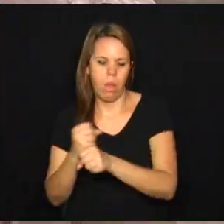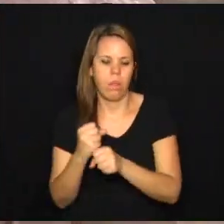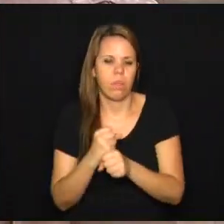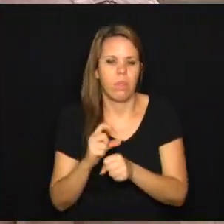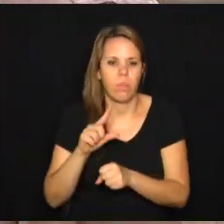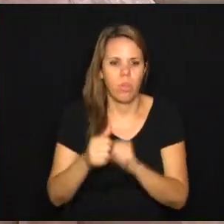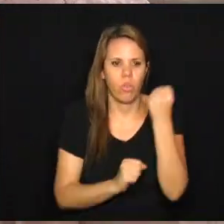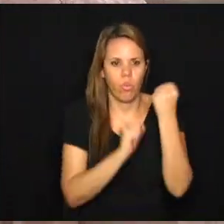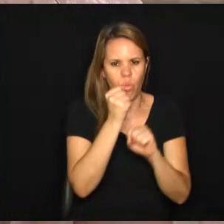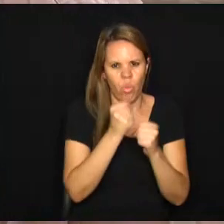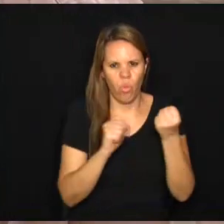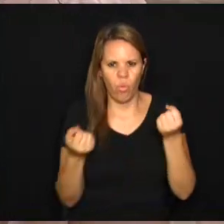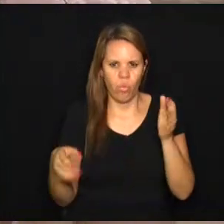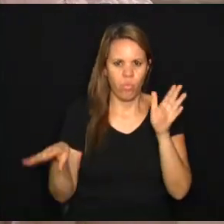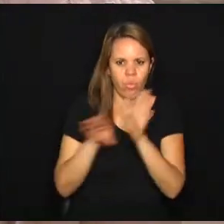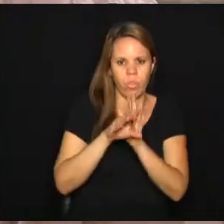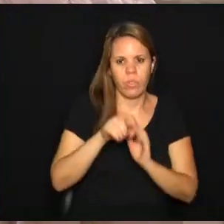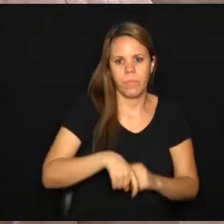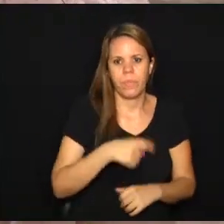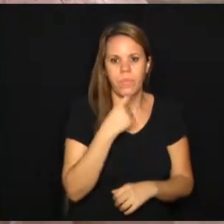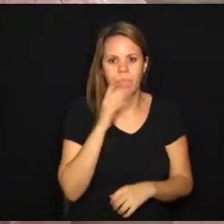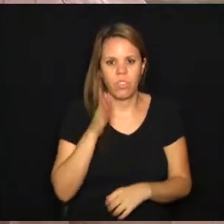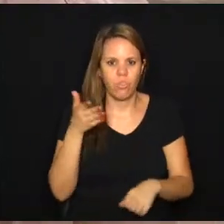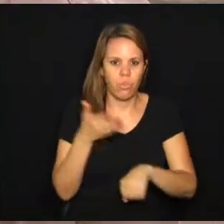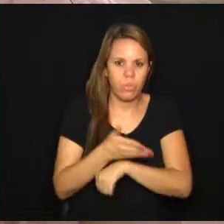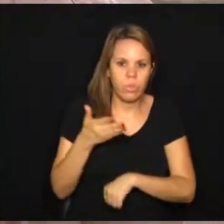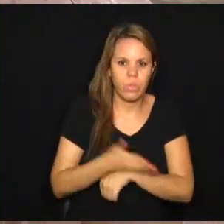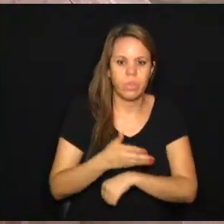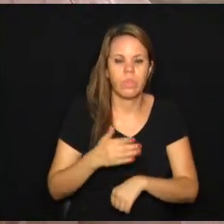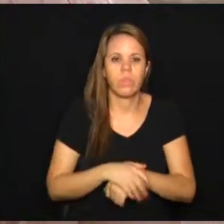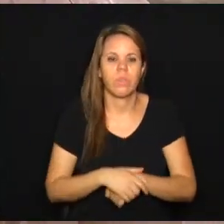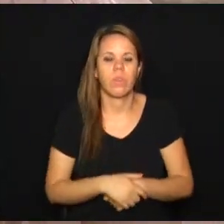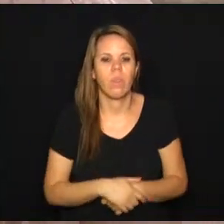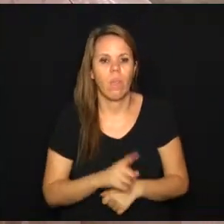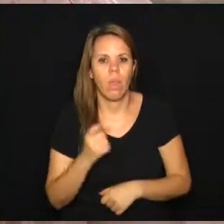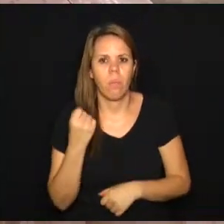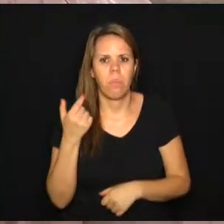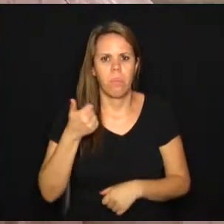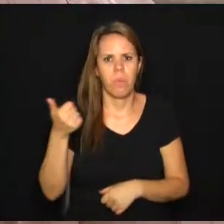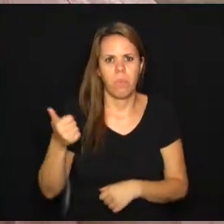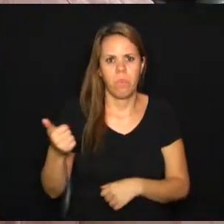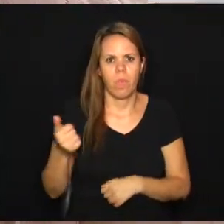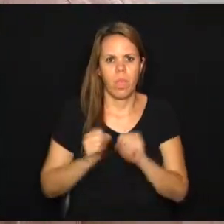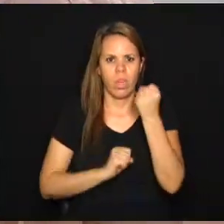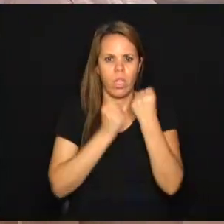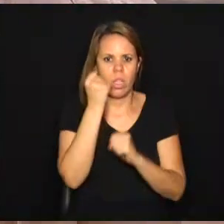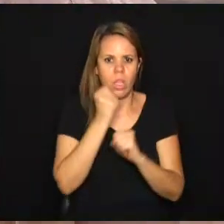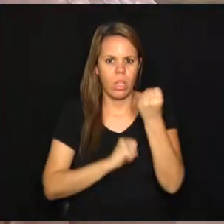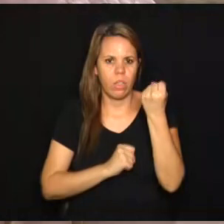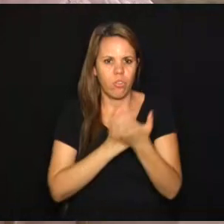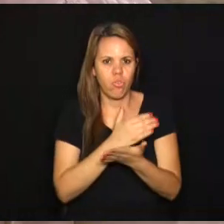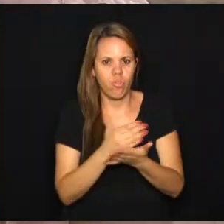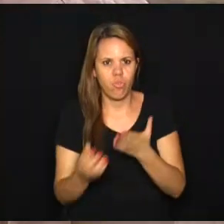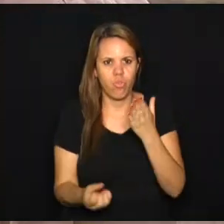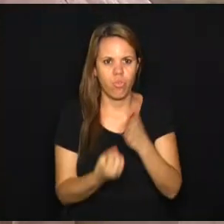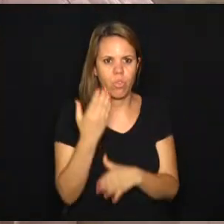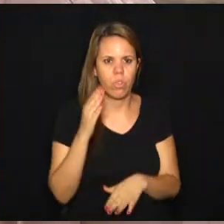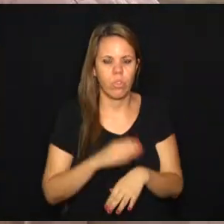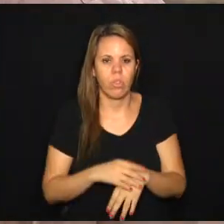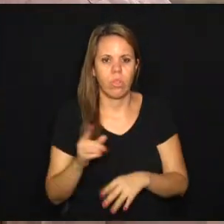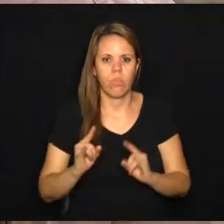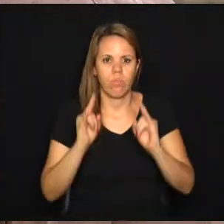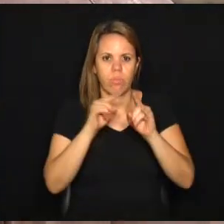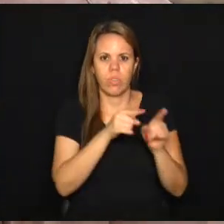indústria forte chega aqui, eles já participavam. Então, é uma das primeiras indústrias remanescentes ainda do edifício desse